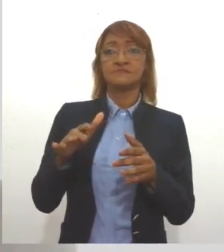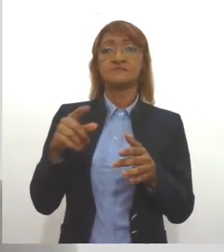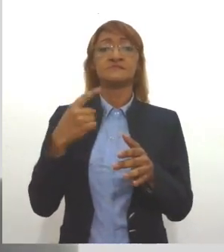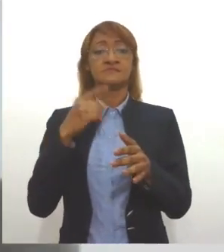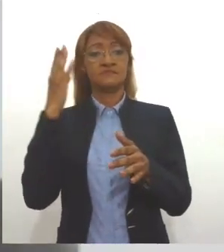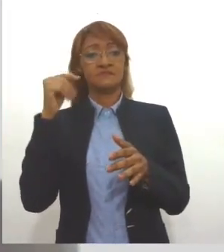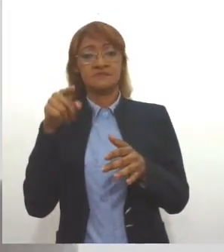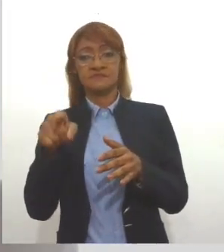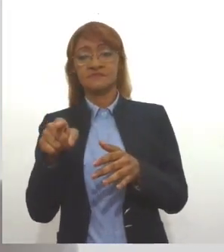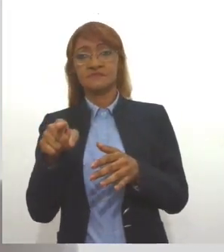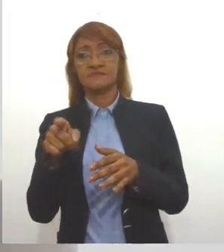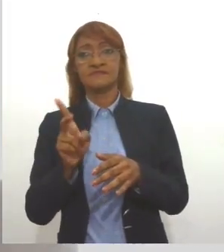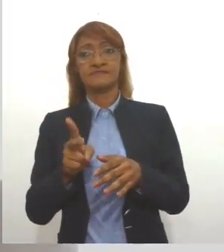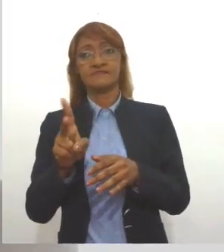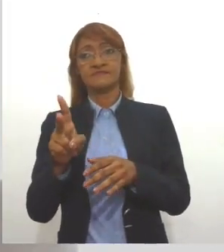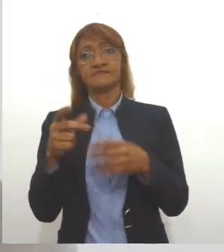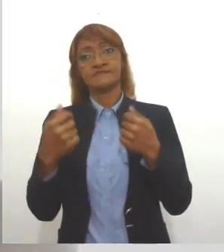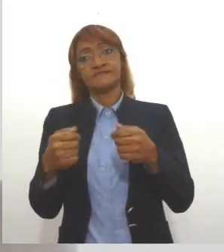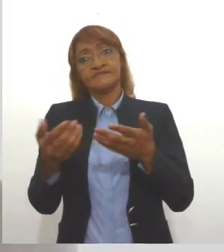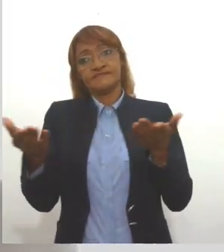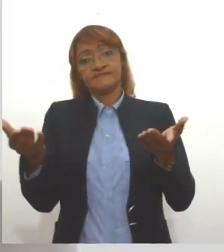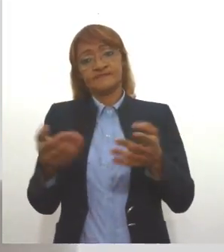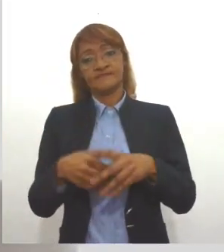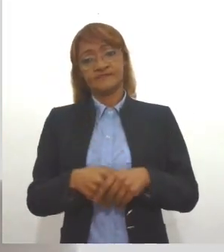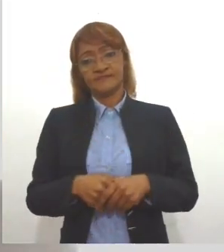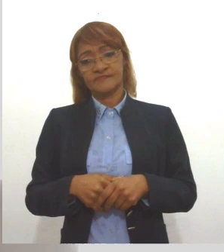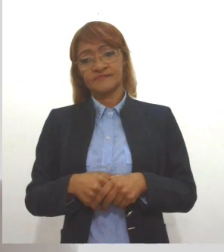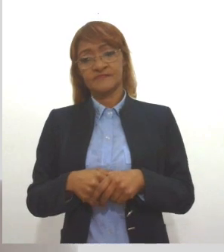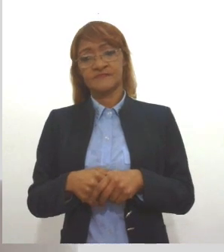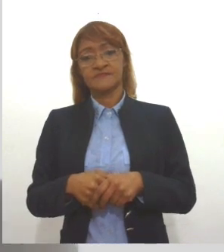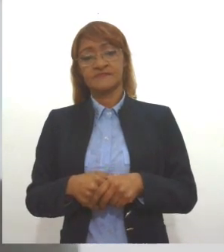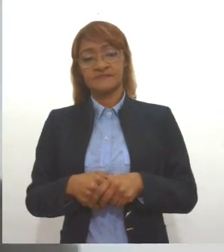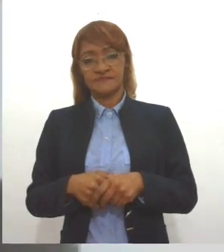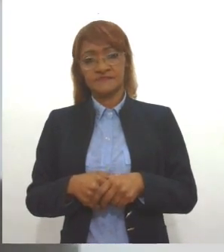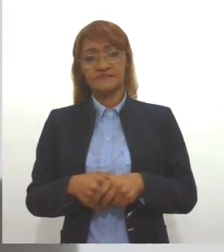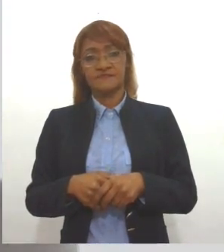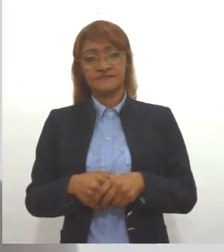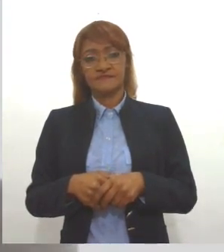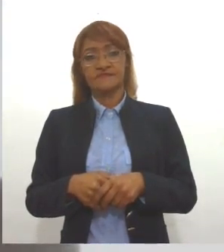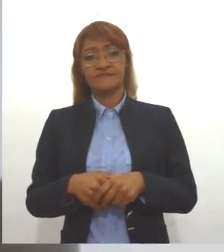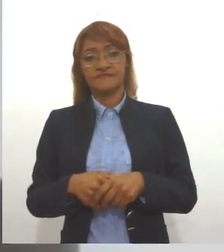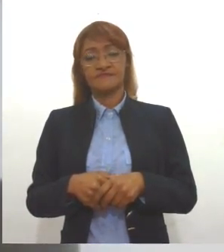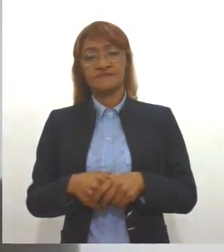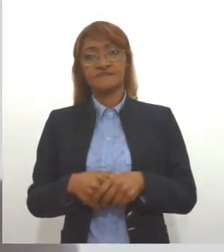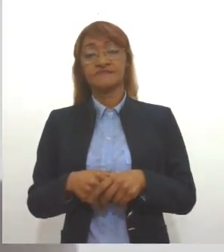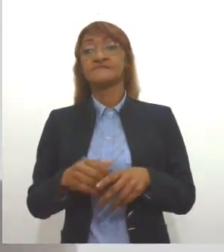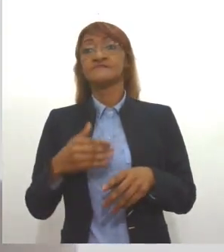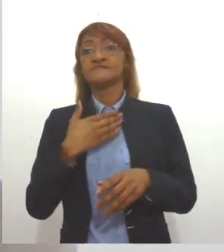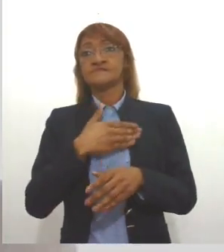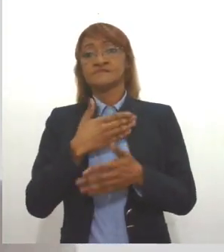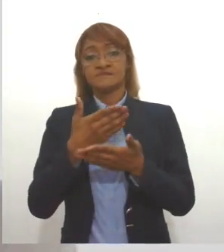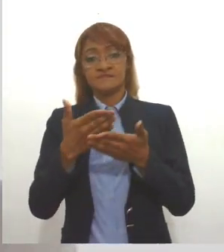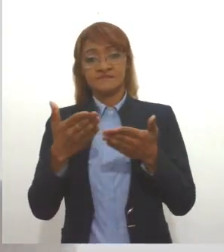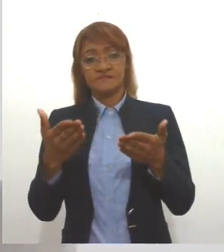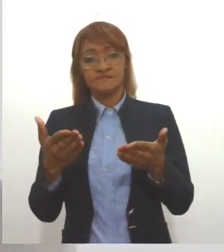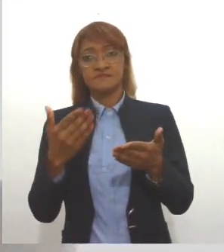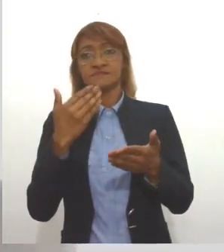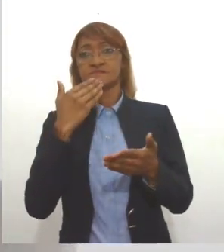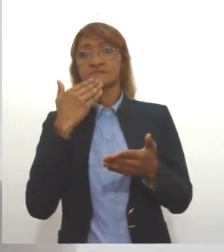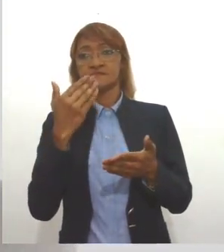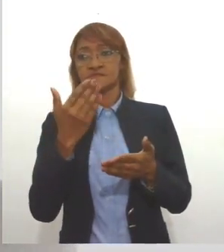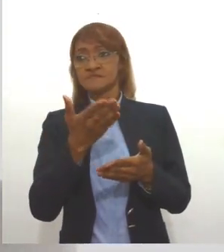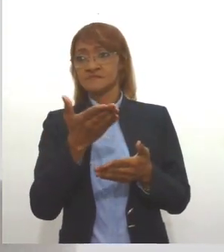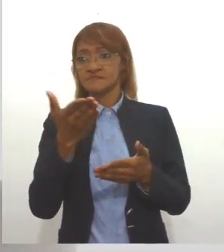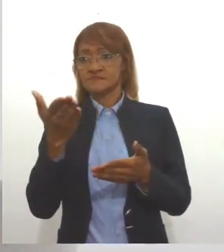assistida necessita, né? Então, eu gostaria que, né, que pedi, né, a